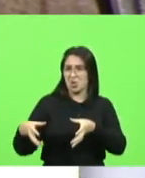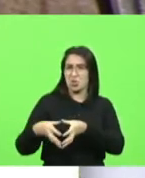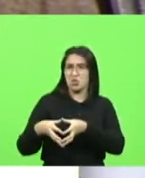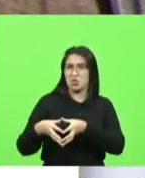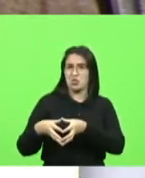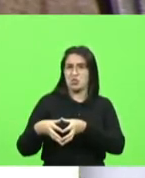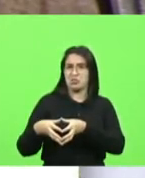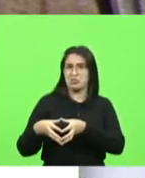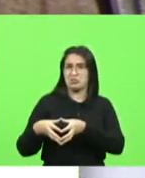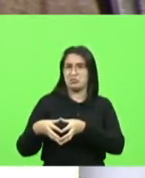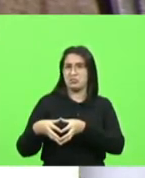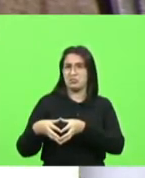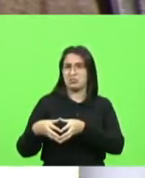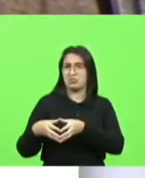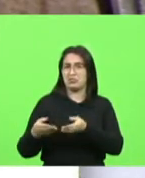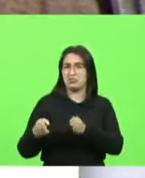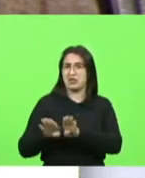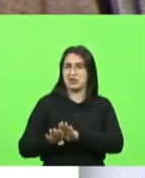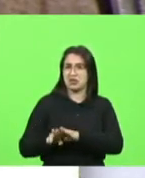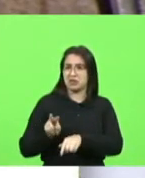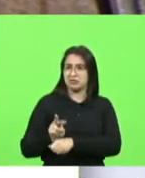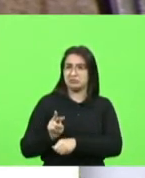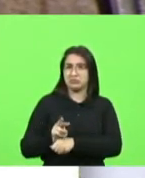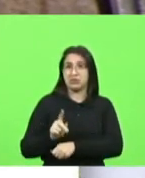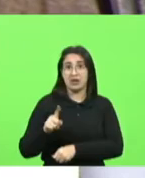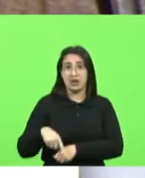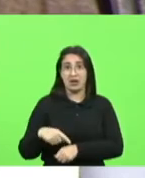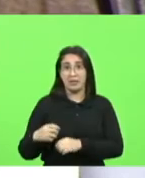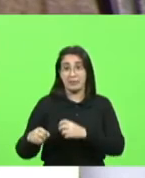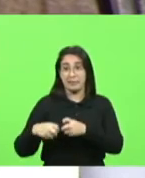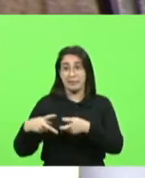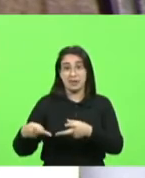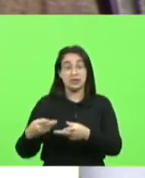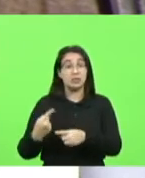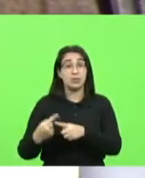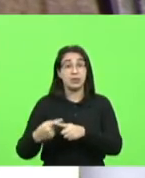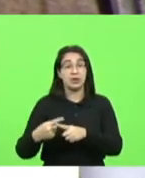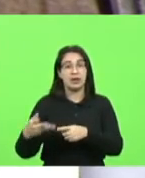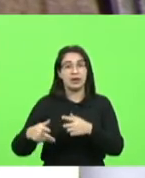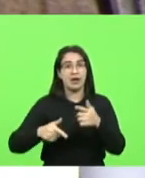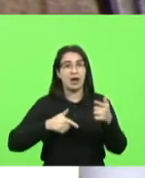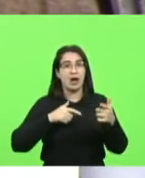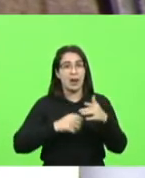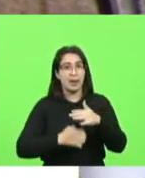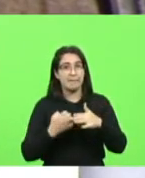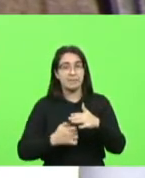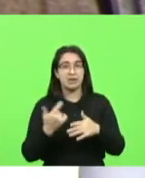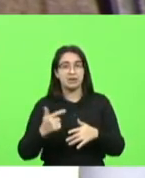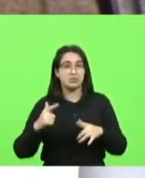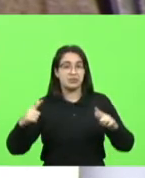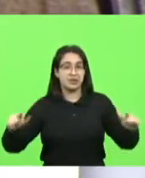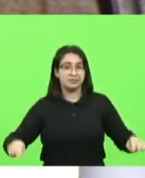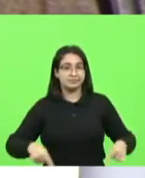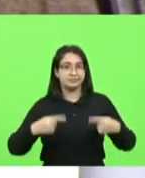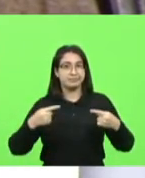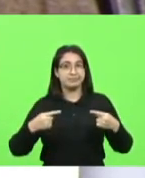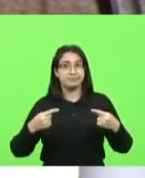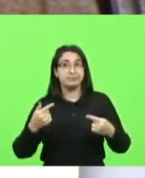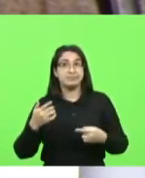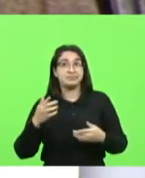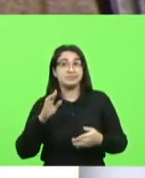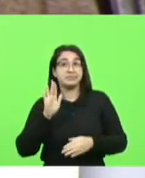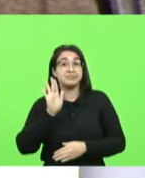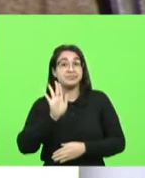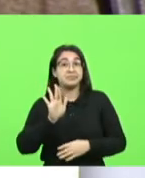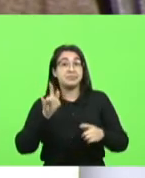protegido isso é um presentão porque essas empresas não vão ter que enfrentar concorrência e além de tudo agora o estado vai começar